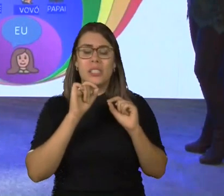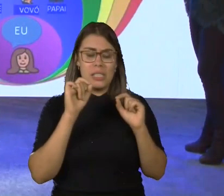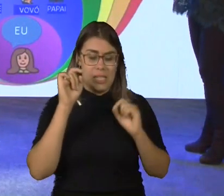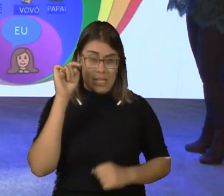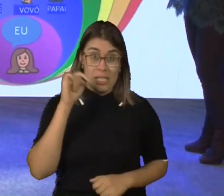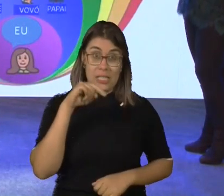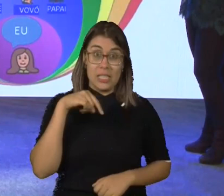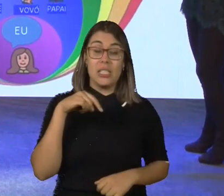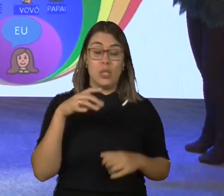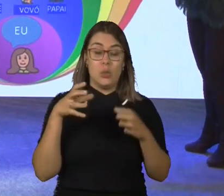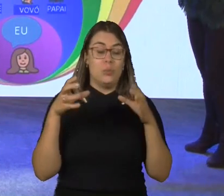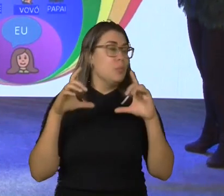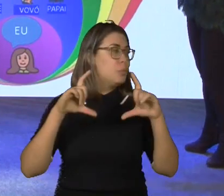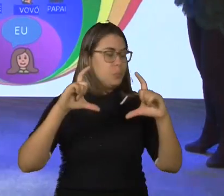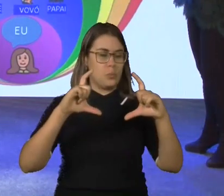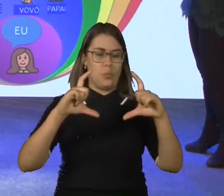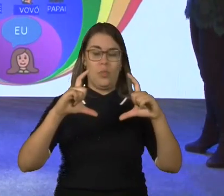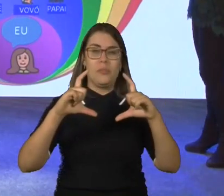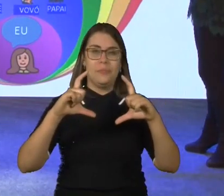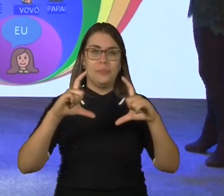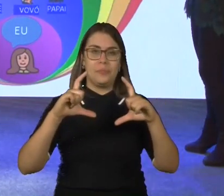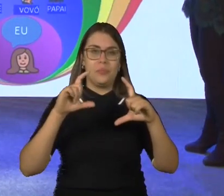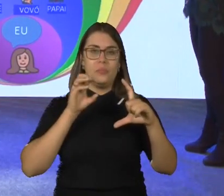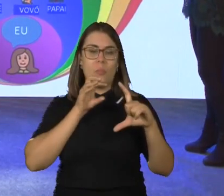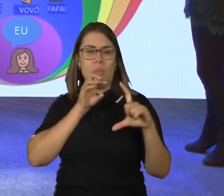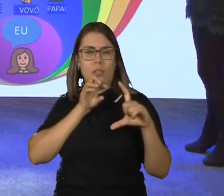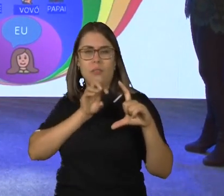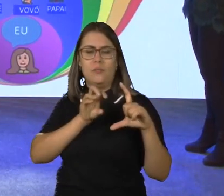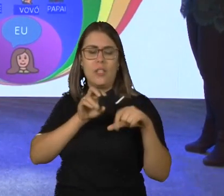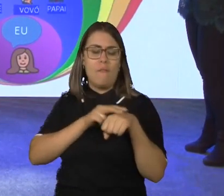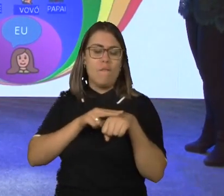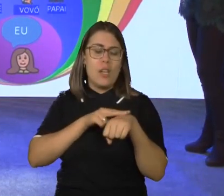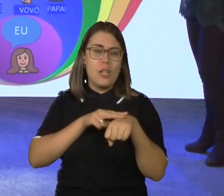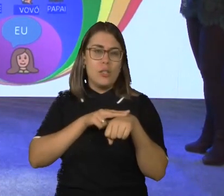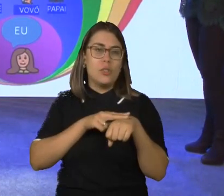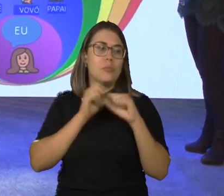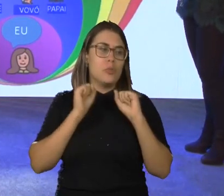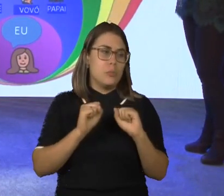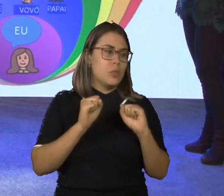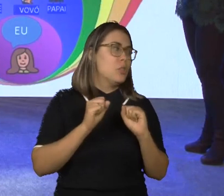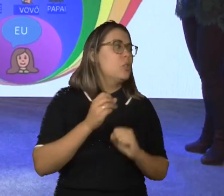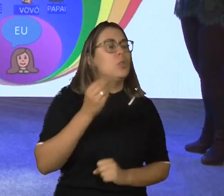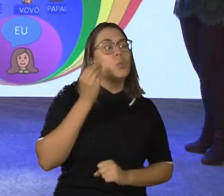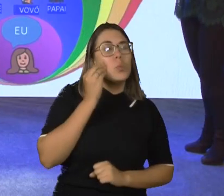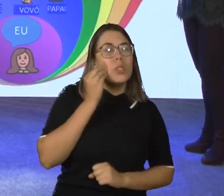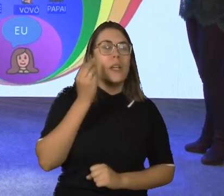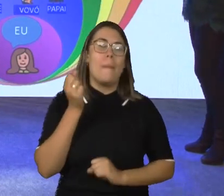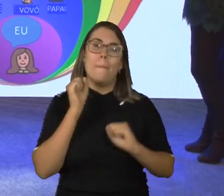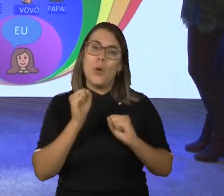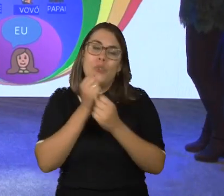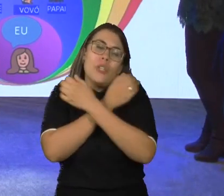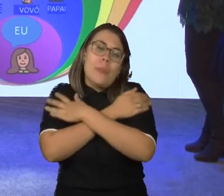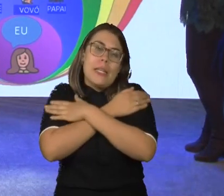no centro do círculo, ou lá no círculo verde, a gente vai beijar, a gente pode abraçar, a gente tem um tipo